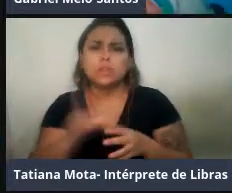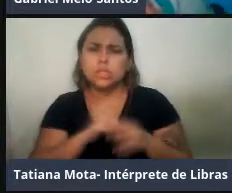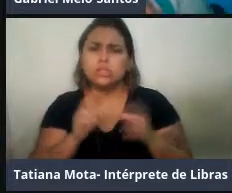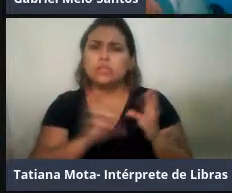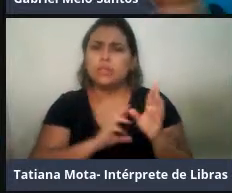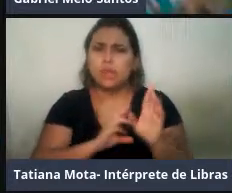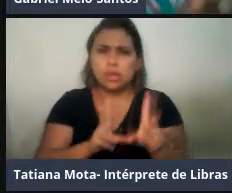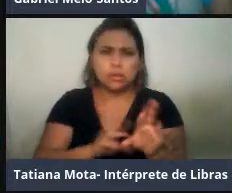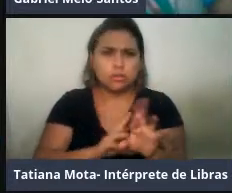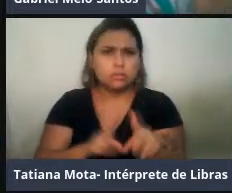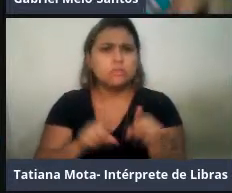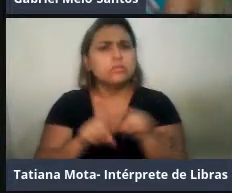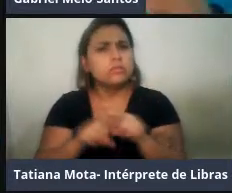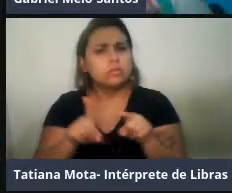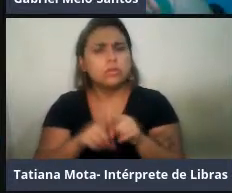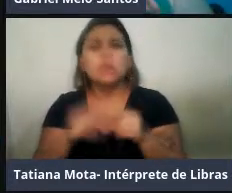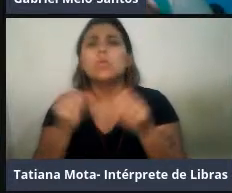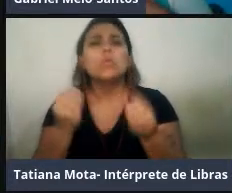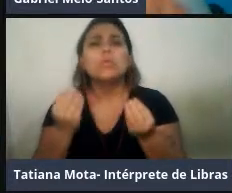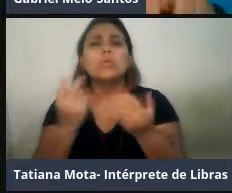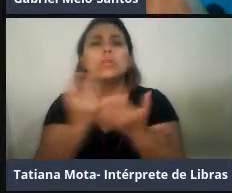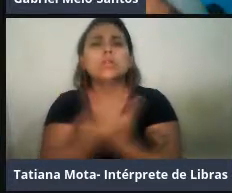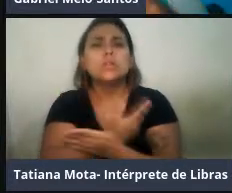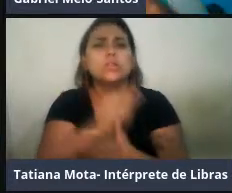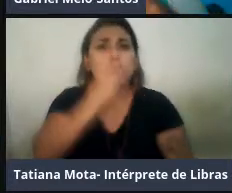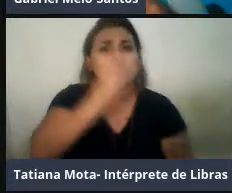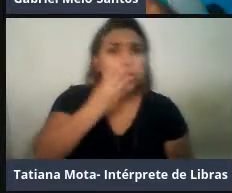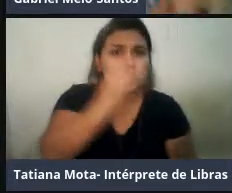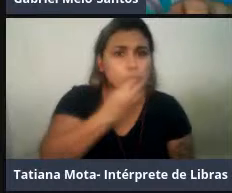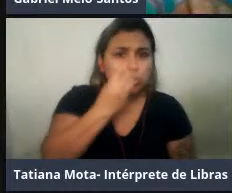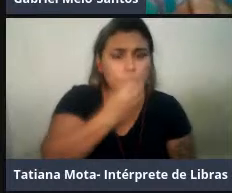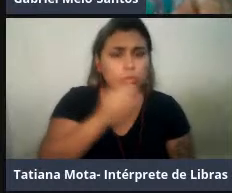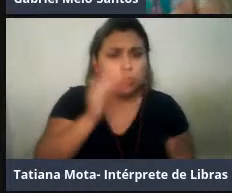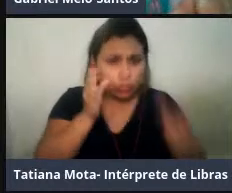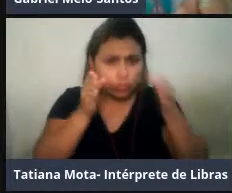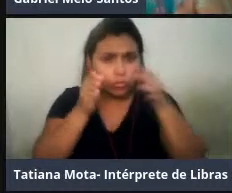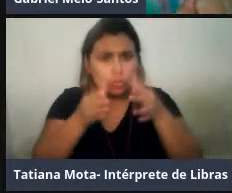mais usados por cada população podem refletir